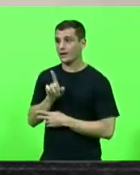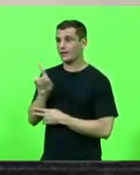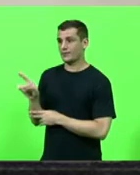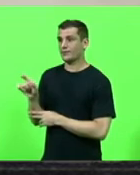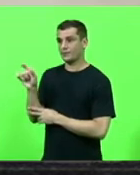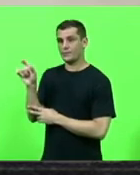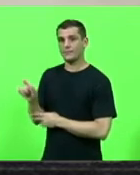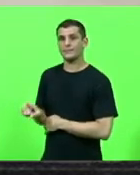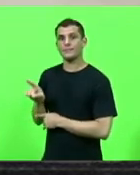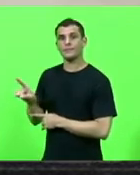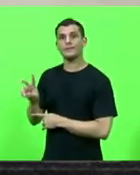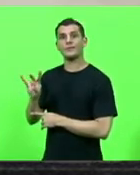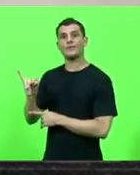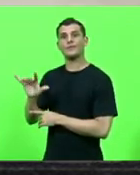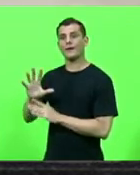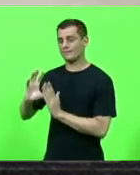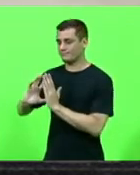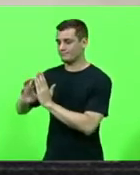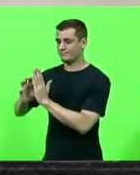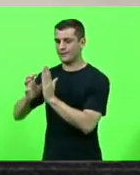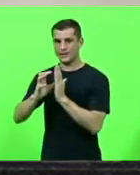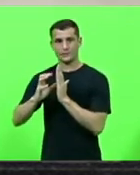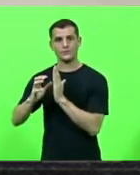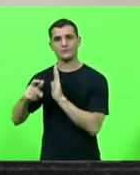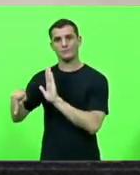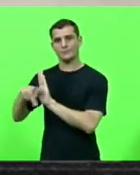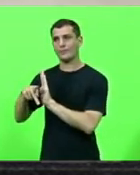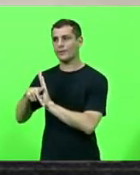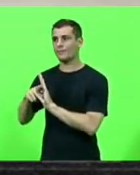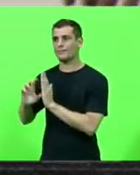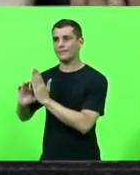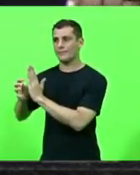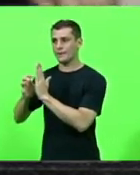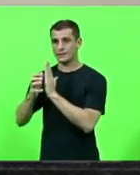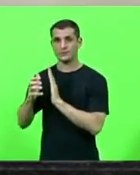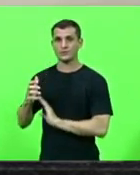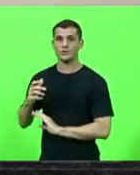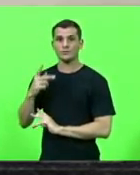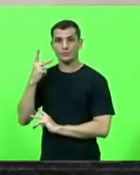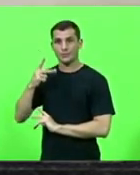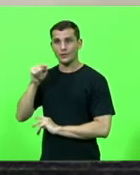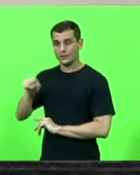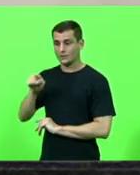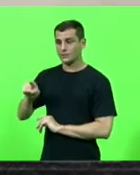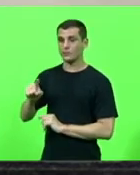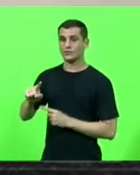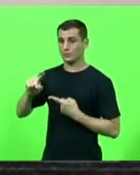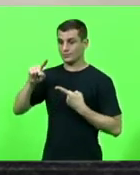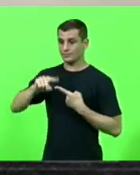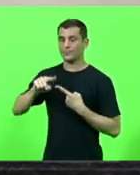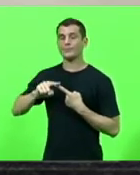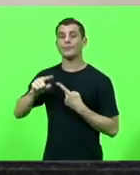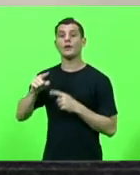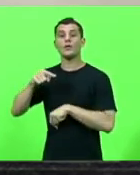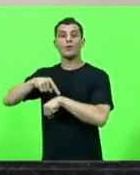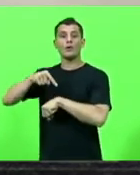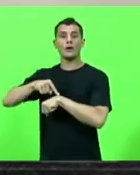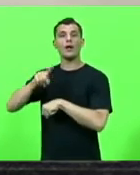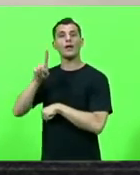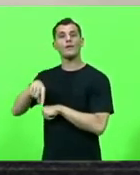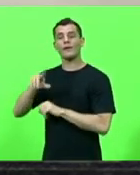destinado aos partidos políticos primeiro horário pertence ao bloco MDB novo